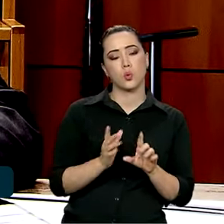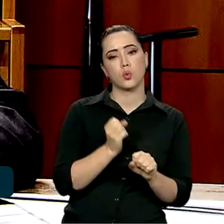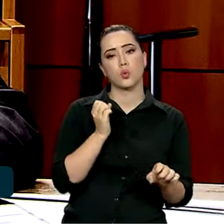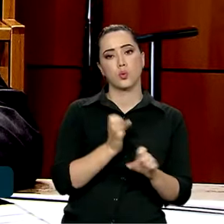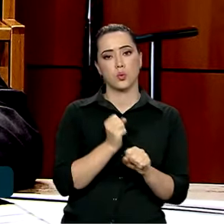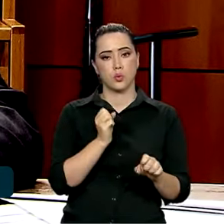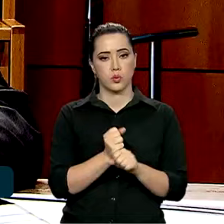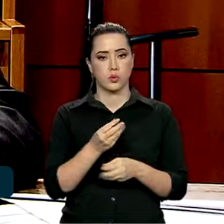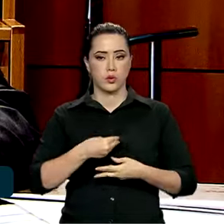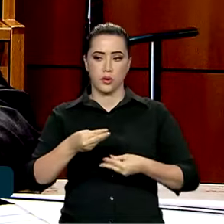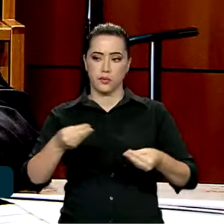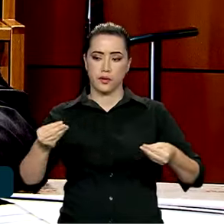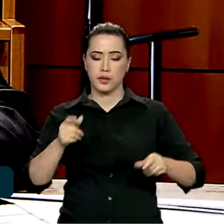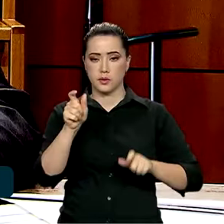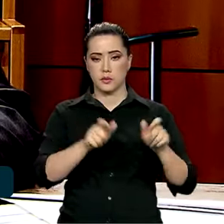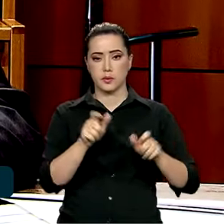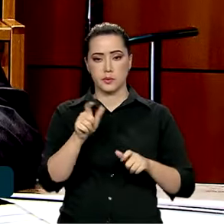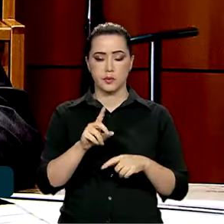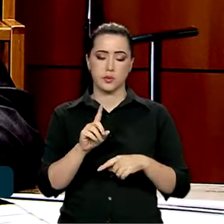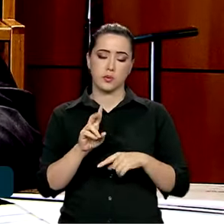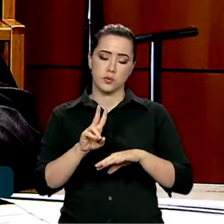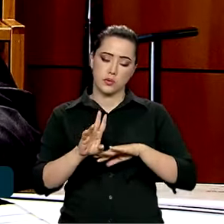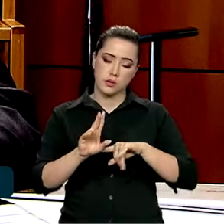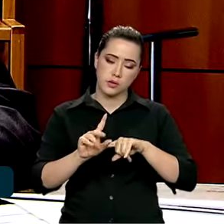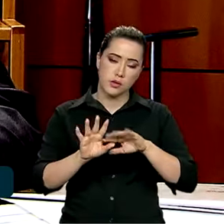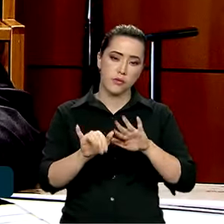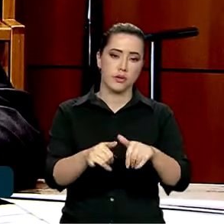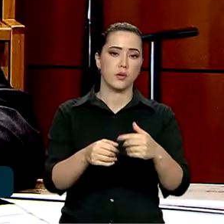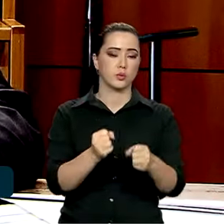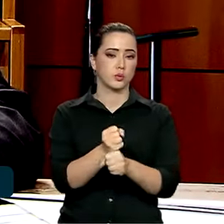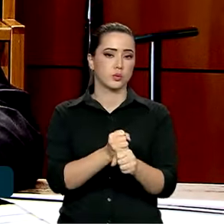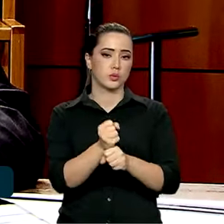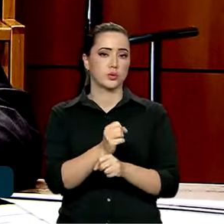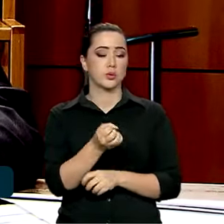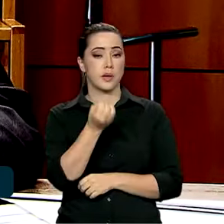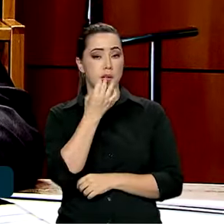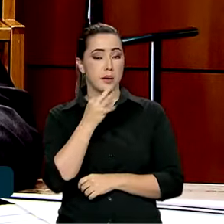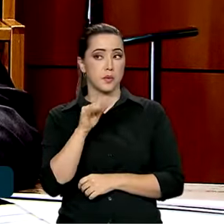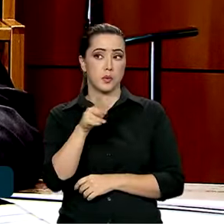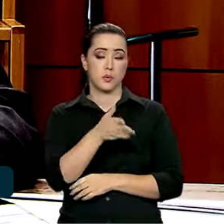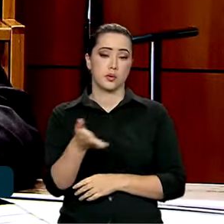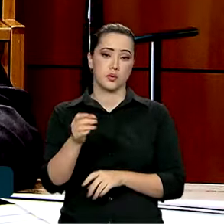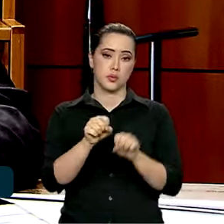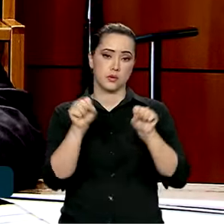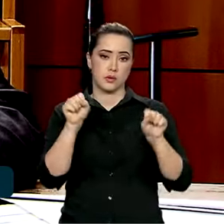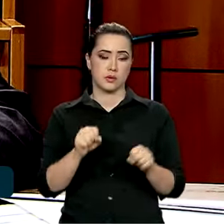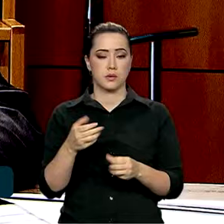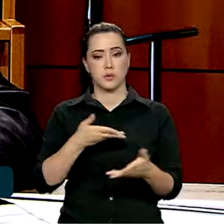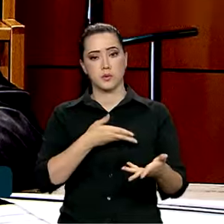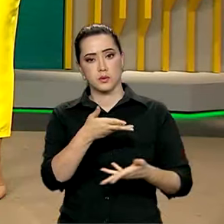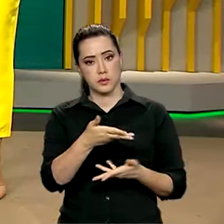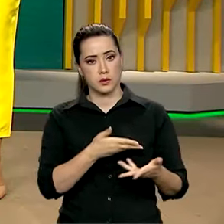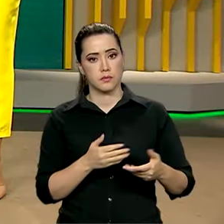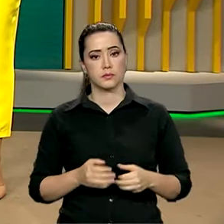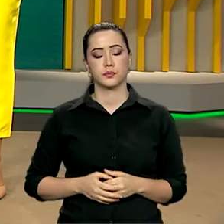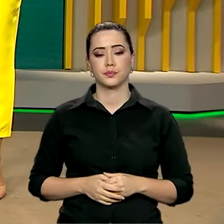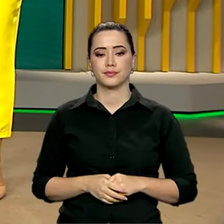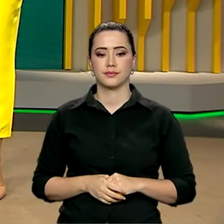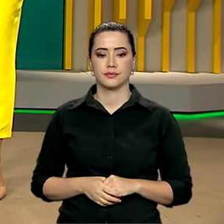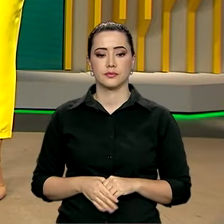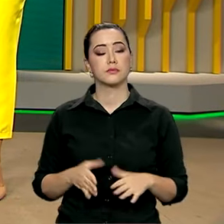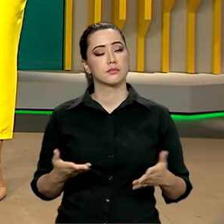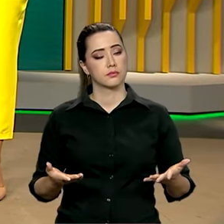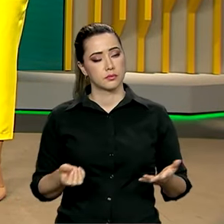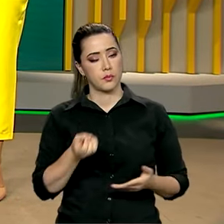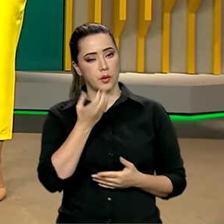distribuído aos correntistas ano a ano. Então, isso é um benefício para o conjunto do sistema que se envolve em relação ao fundo de garantia. É bem